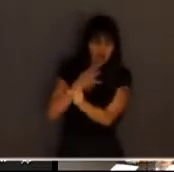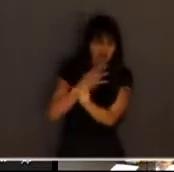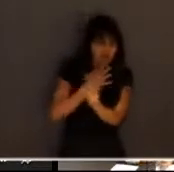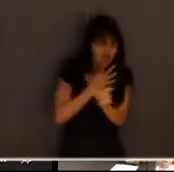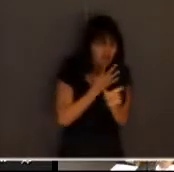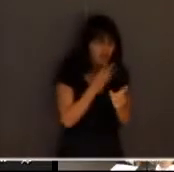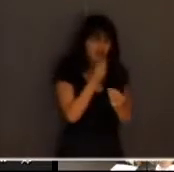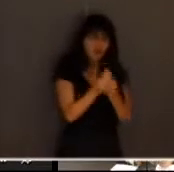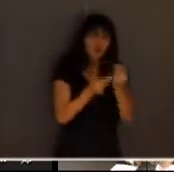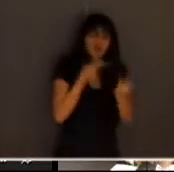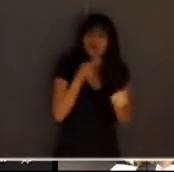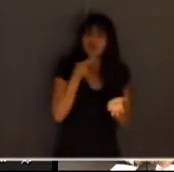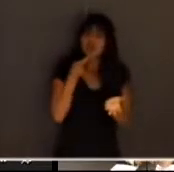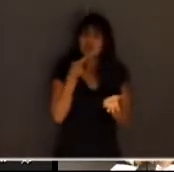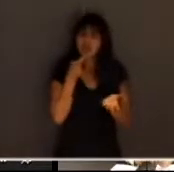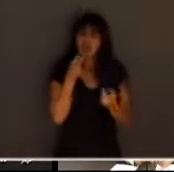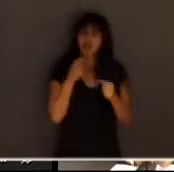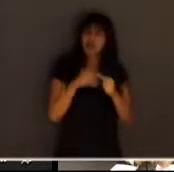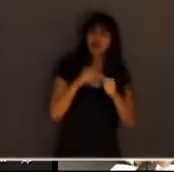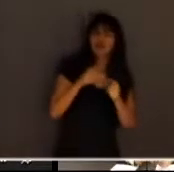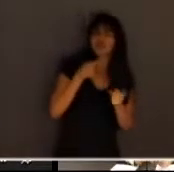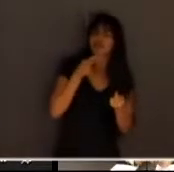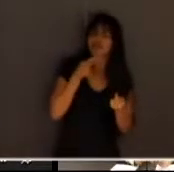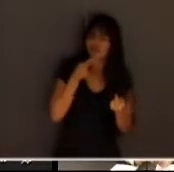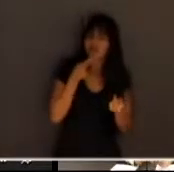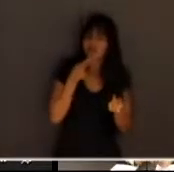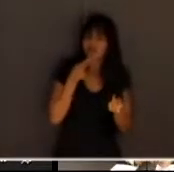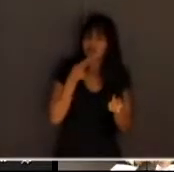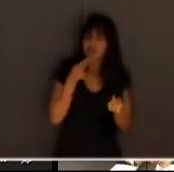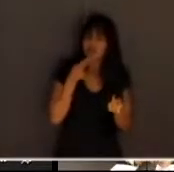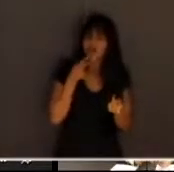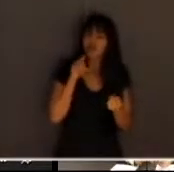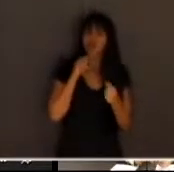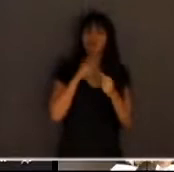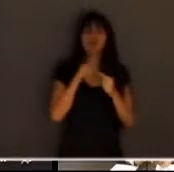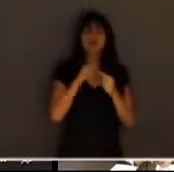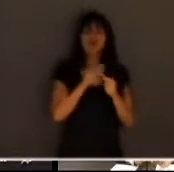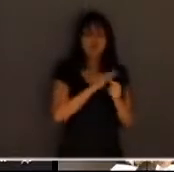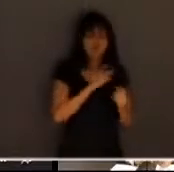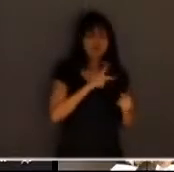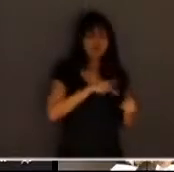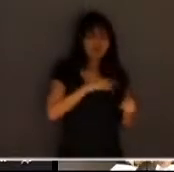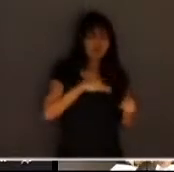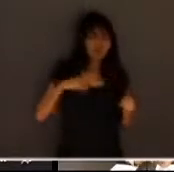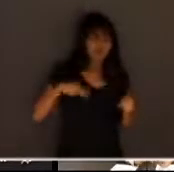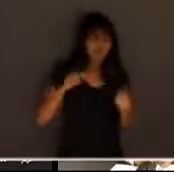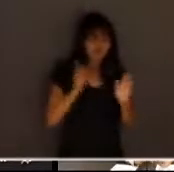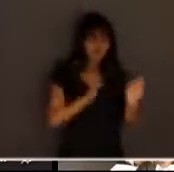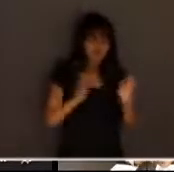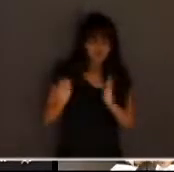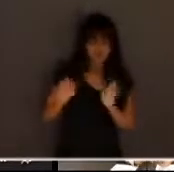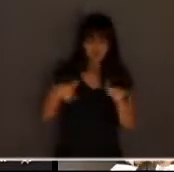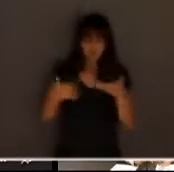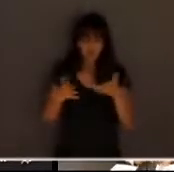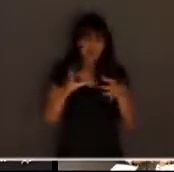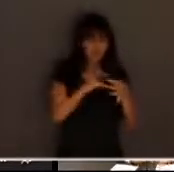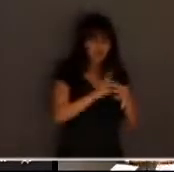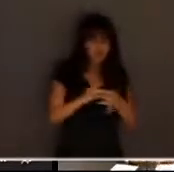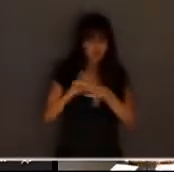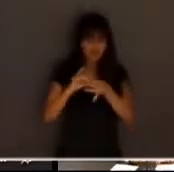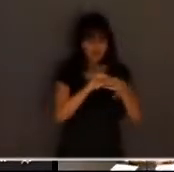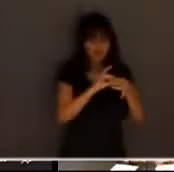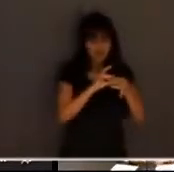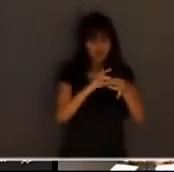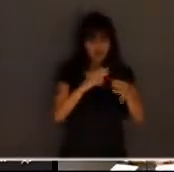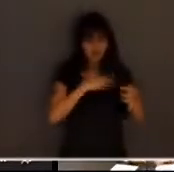falar o porquê falar que lado que está o ministério público qual que é a vinculação do ministério público com